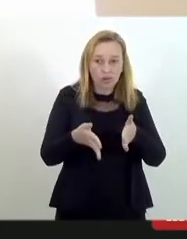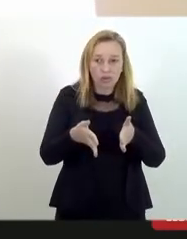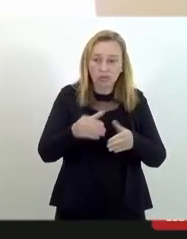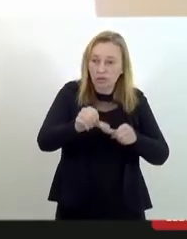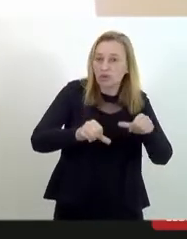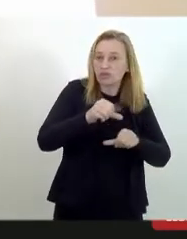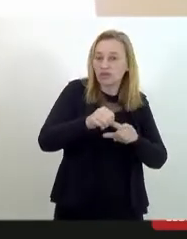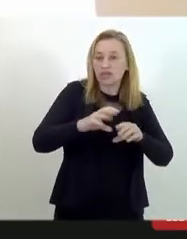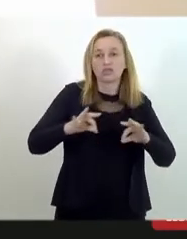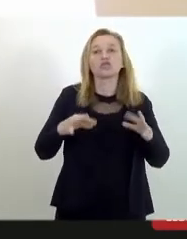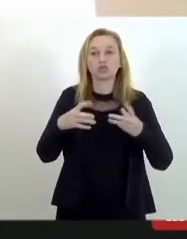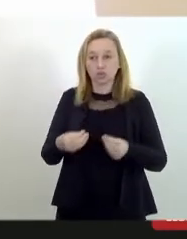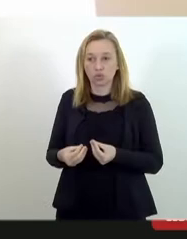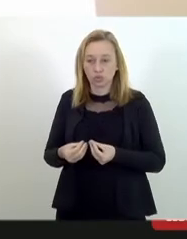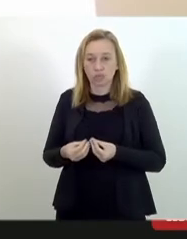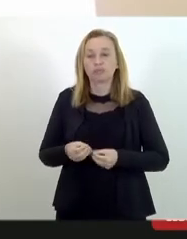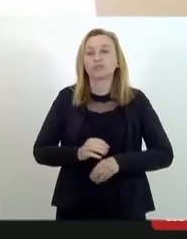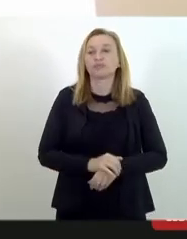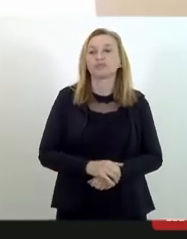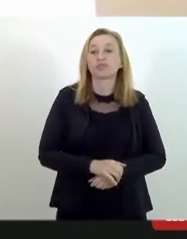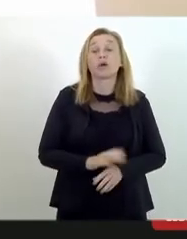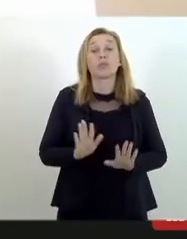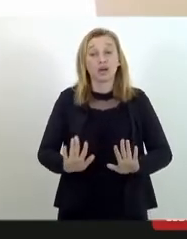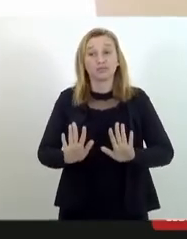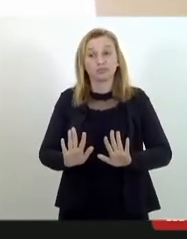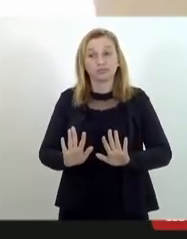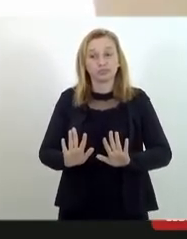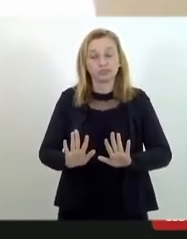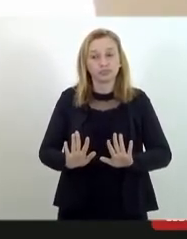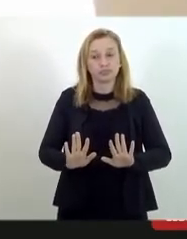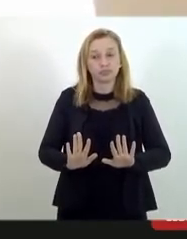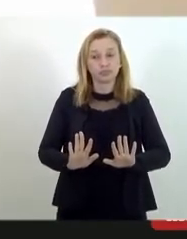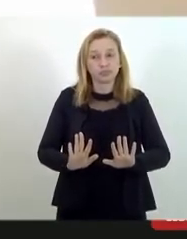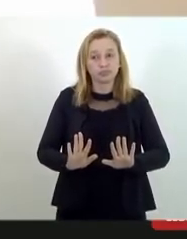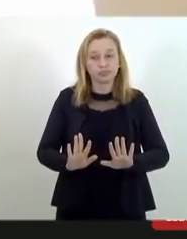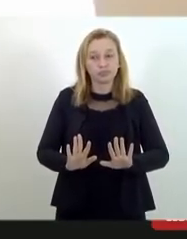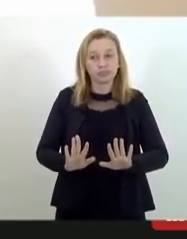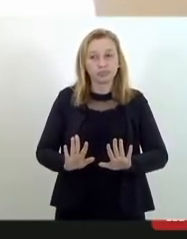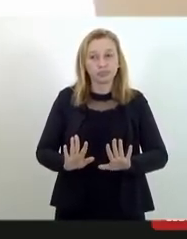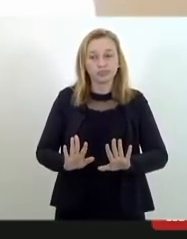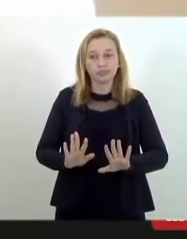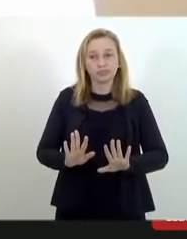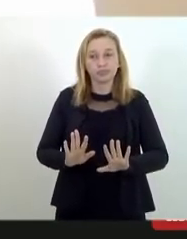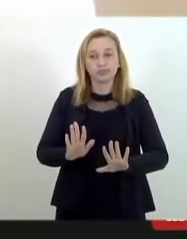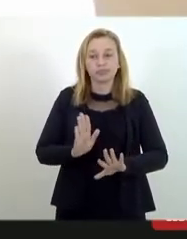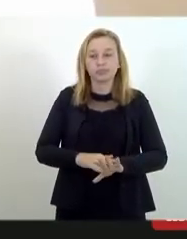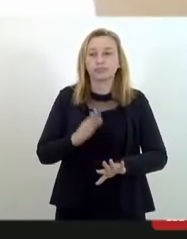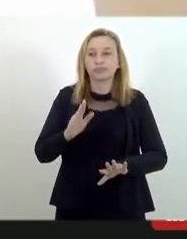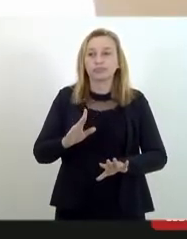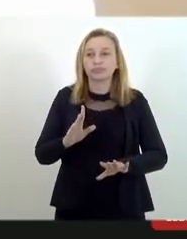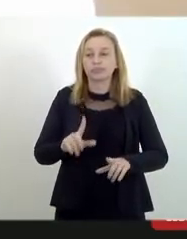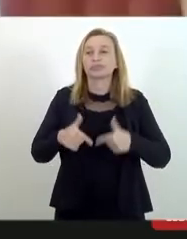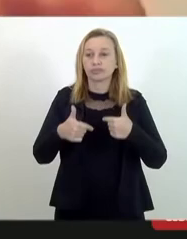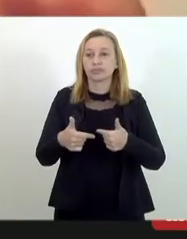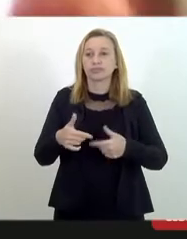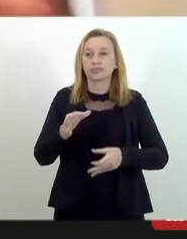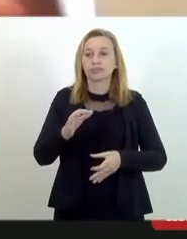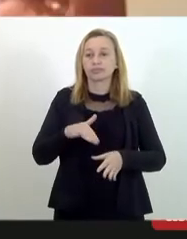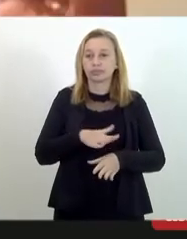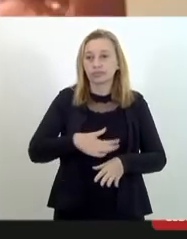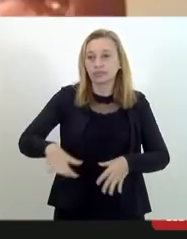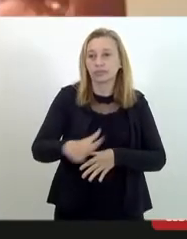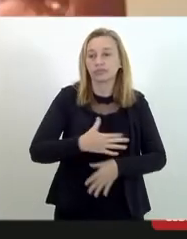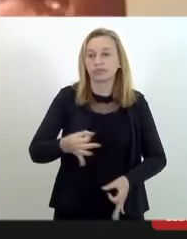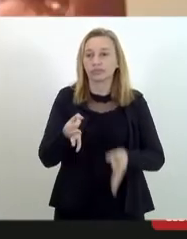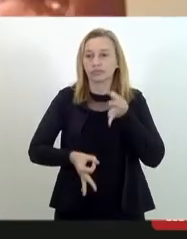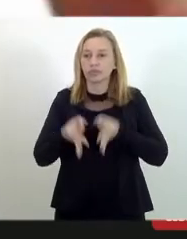desse quadro a médio e longo prazo. Porém, e aí via de régua onde nós mais atuamos no sistema de justiça, para além desse momento